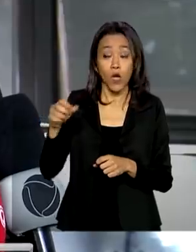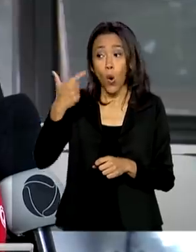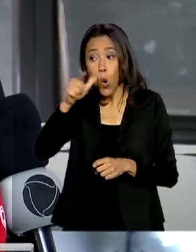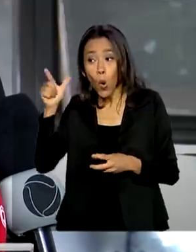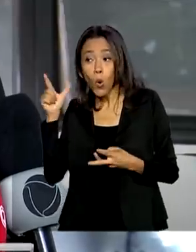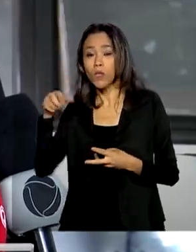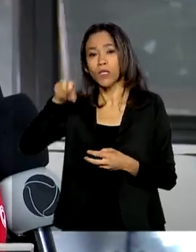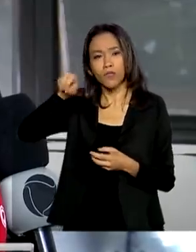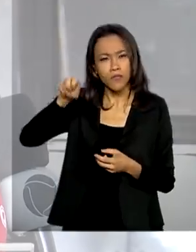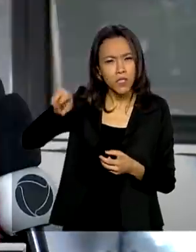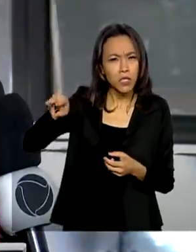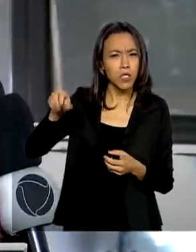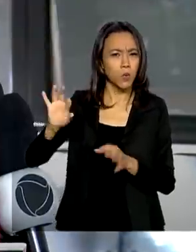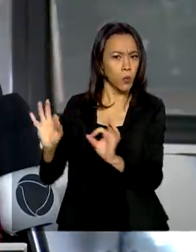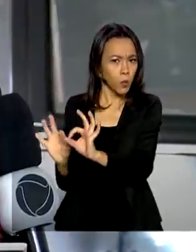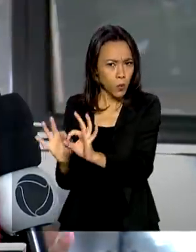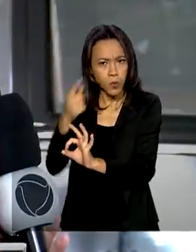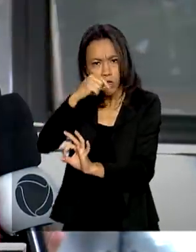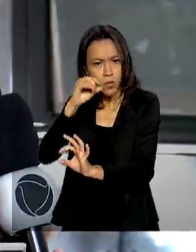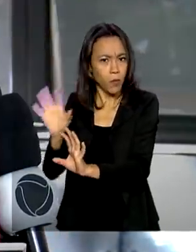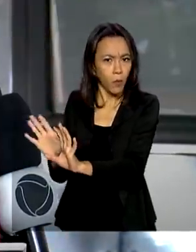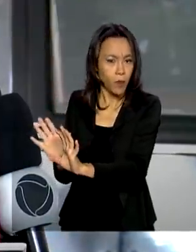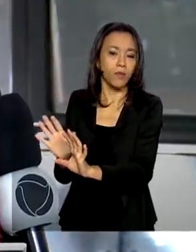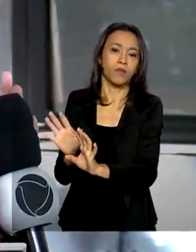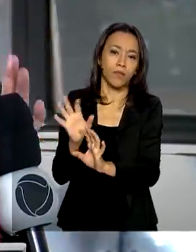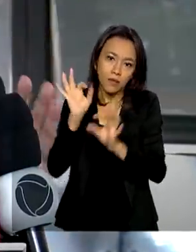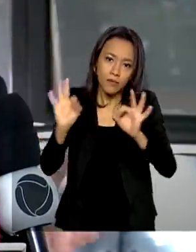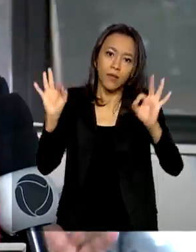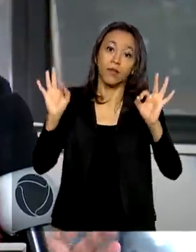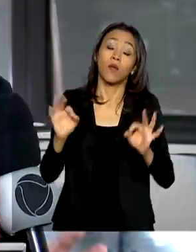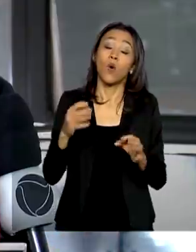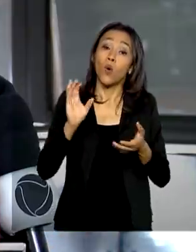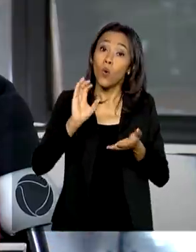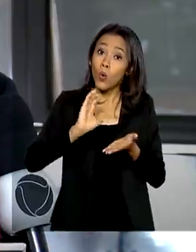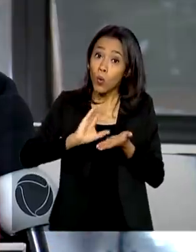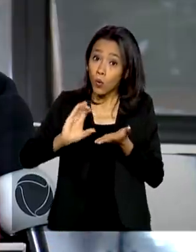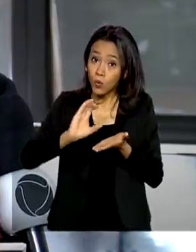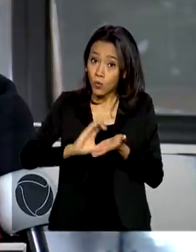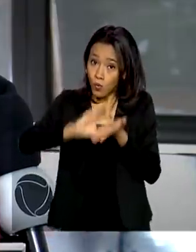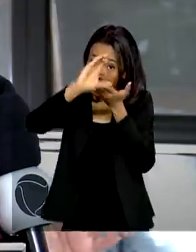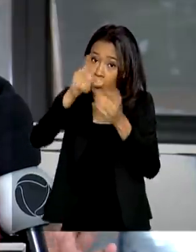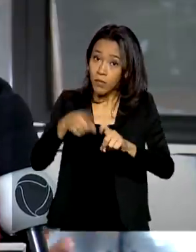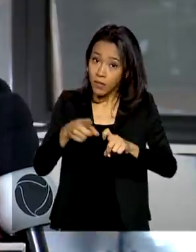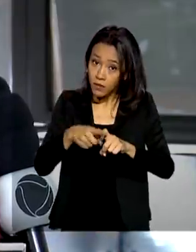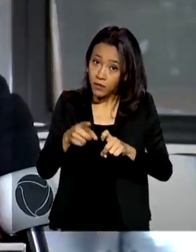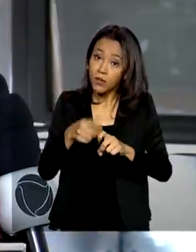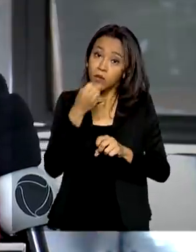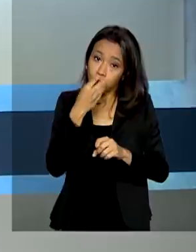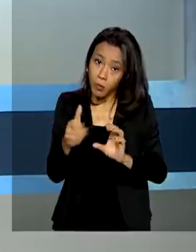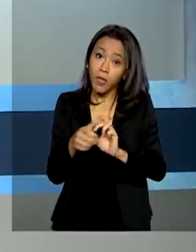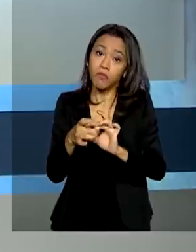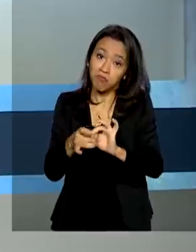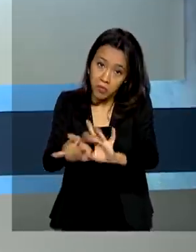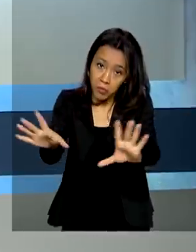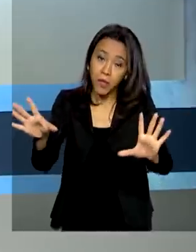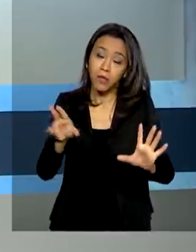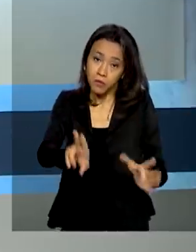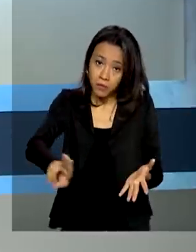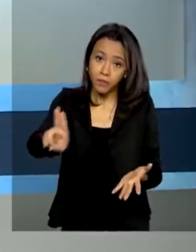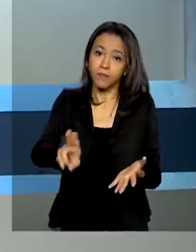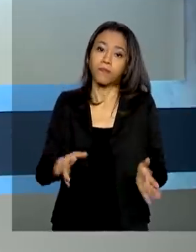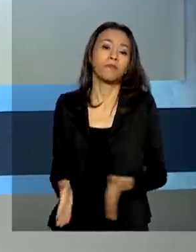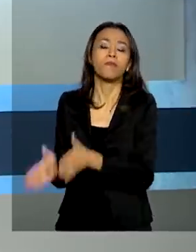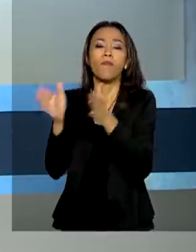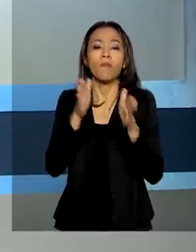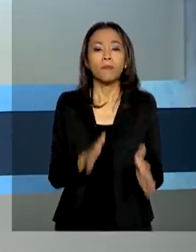dengue, ou H1N1, o Conselho não recomenda. O Conselho está liberando o uso da droga, sem recomendação. O